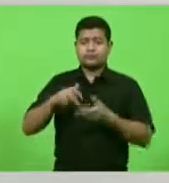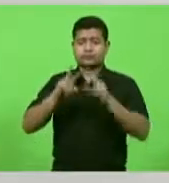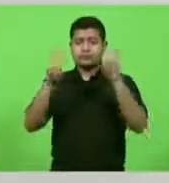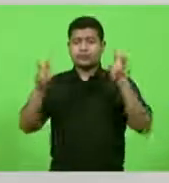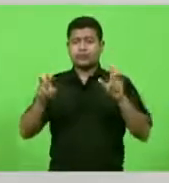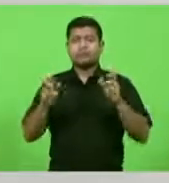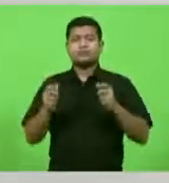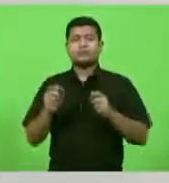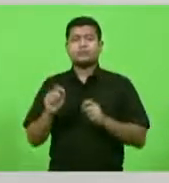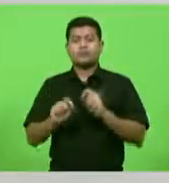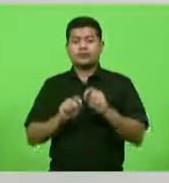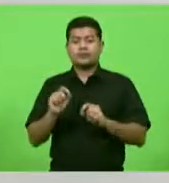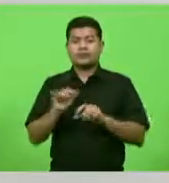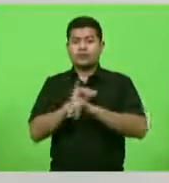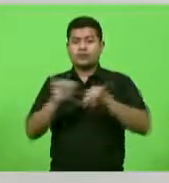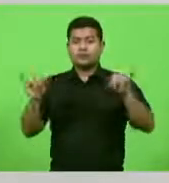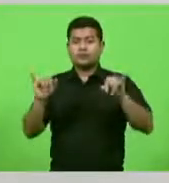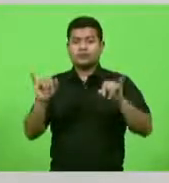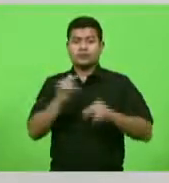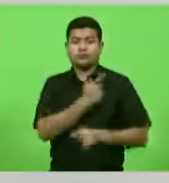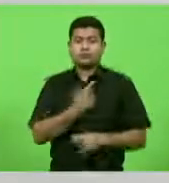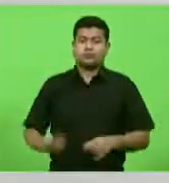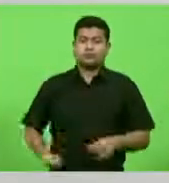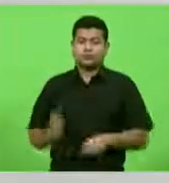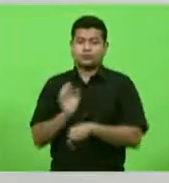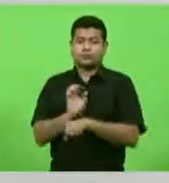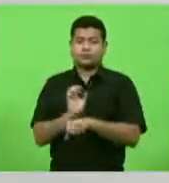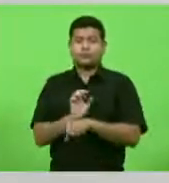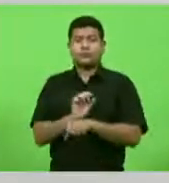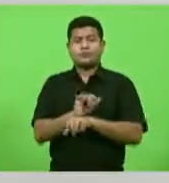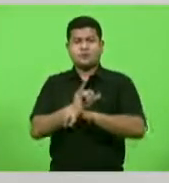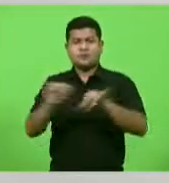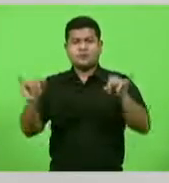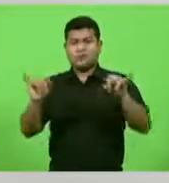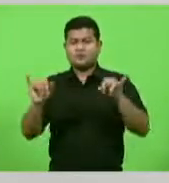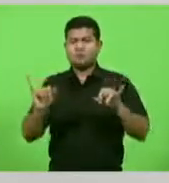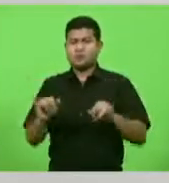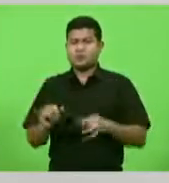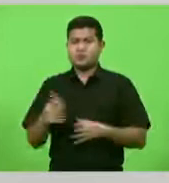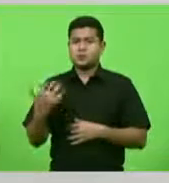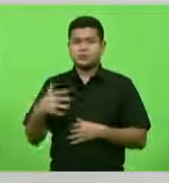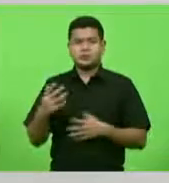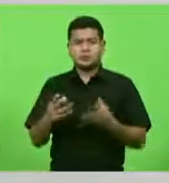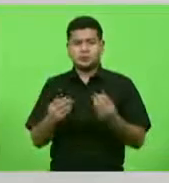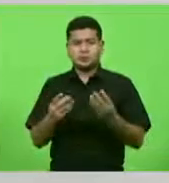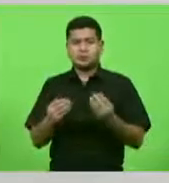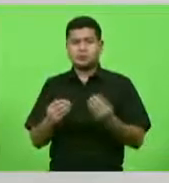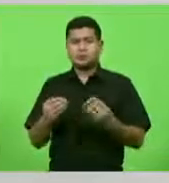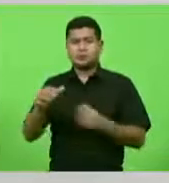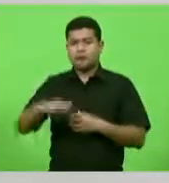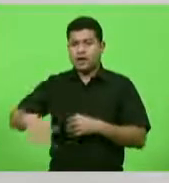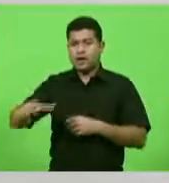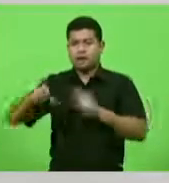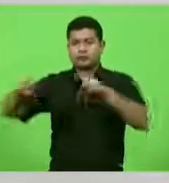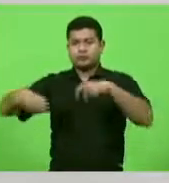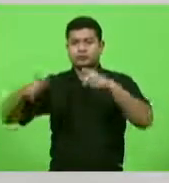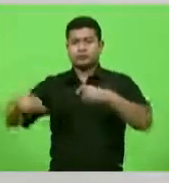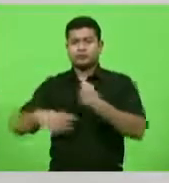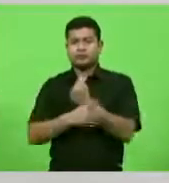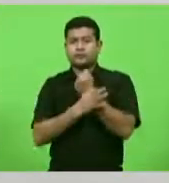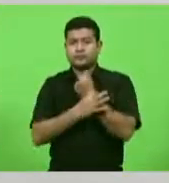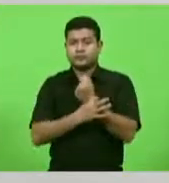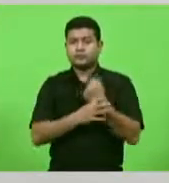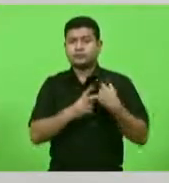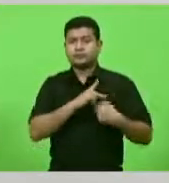No dia de ontem, o governo do estado fez anúncio de investimentos significativos na área da agricultura, segurança pública e